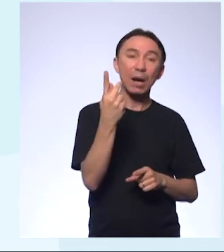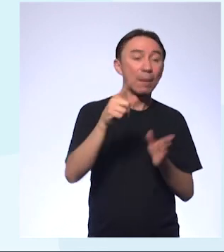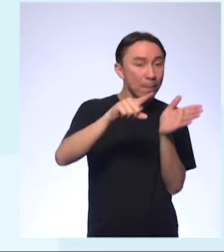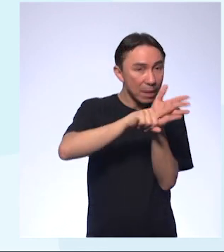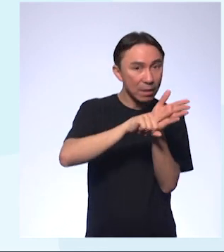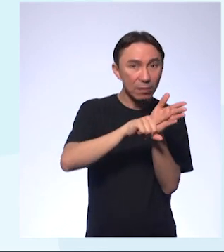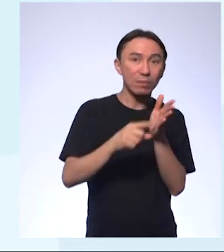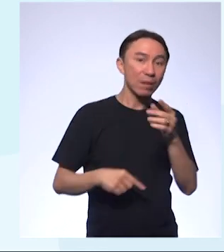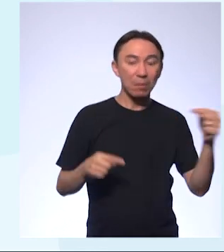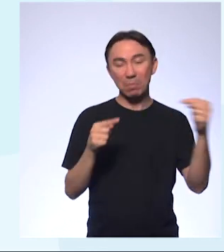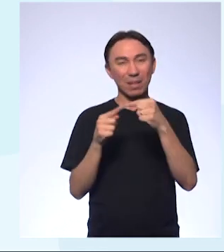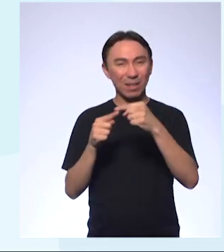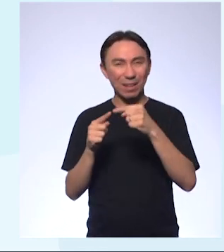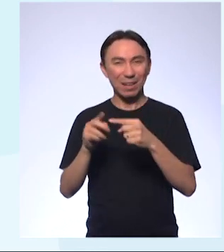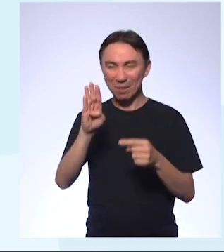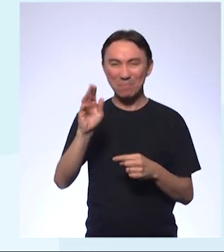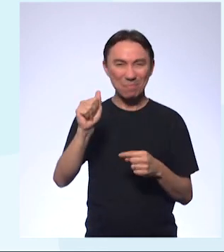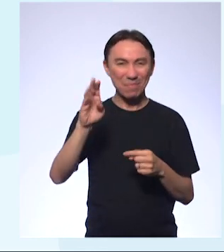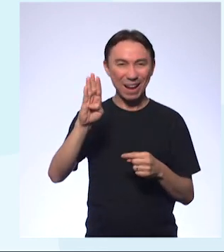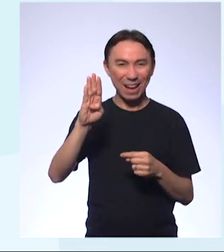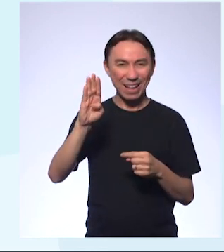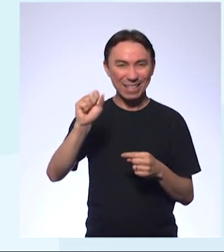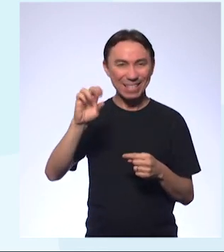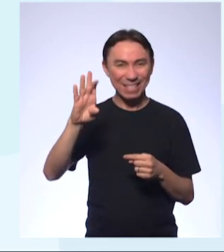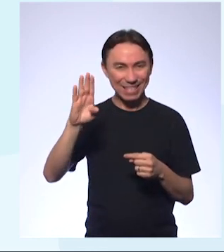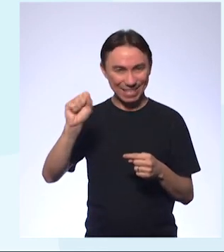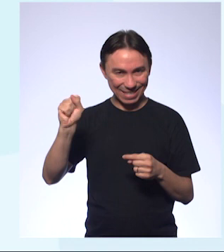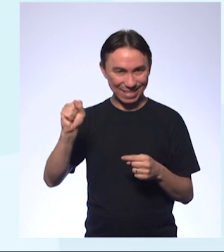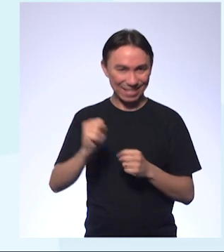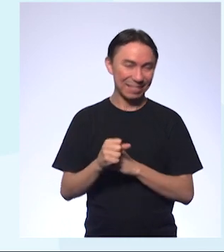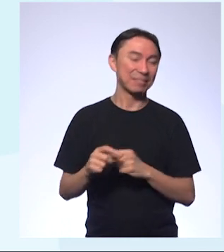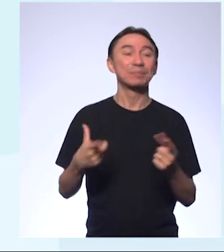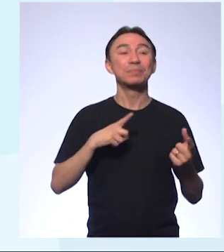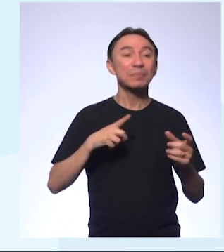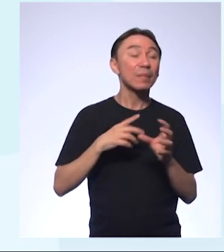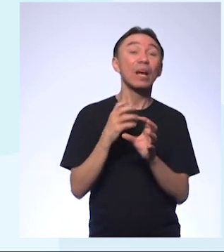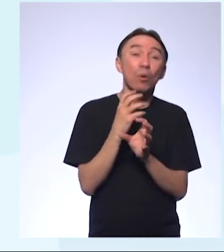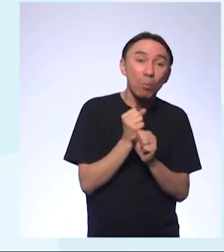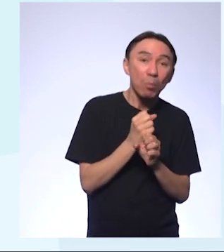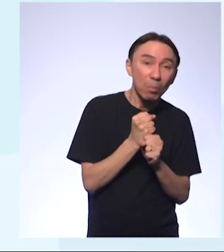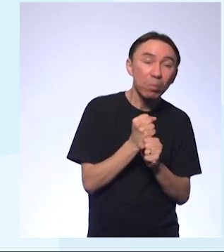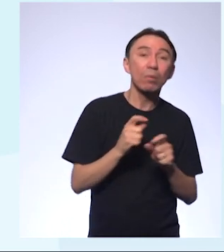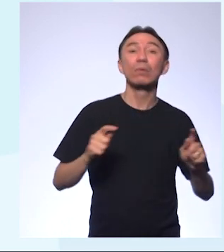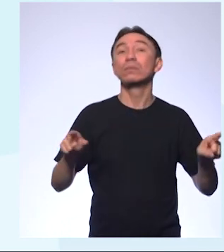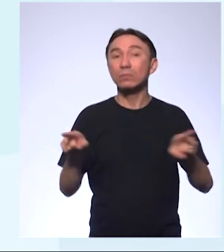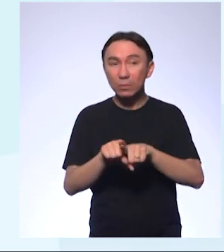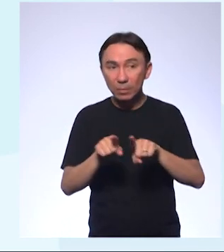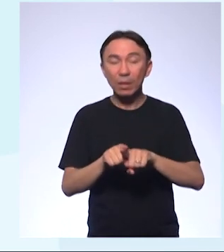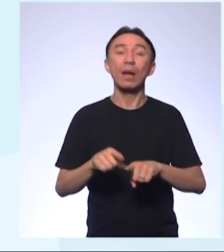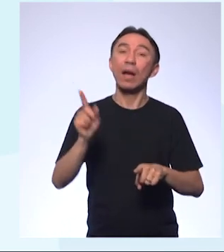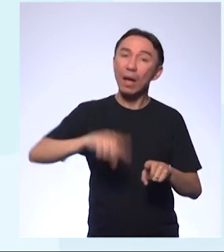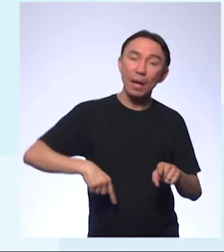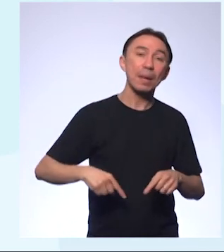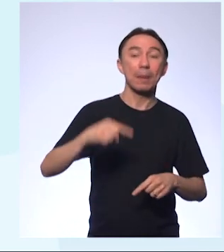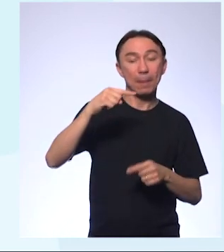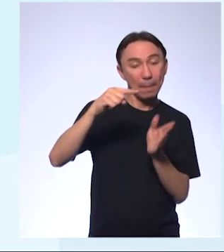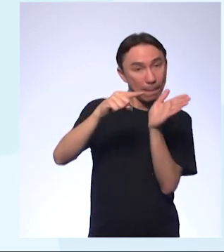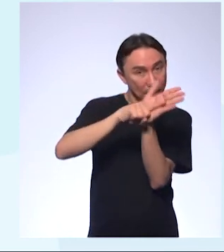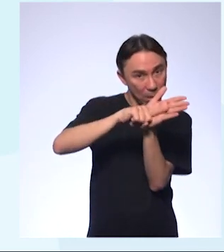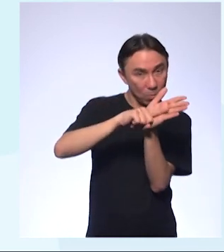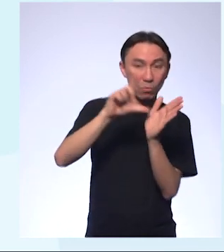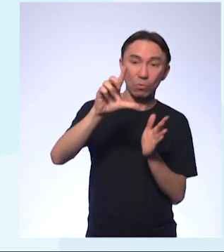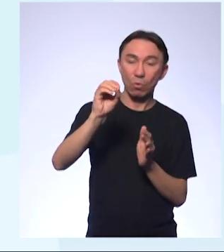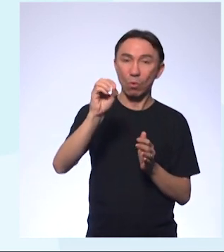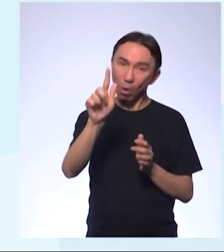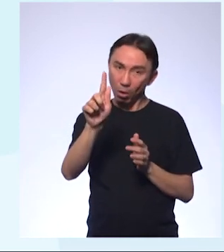às bases, né? E o cálculo, a expressão matemática, é a mesma. Menos log de quem? Da